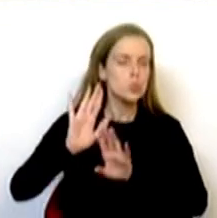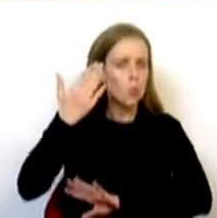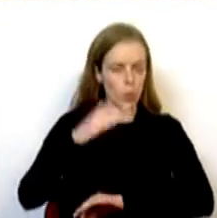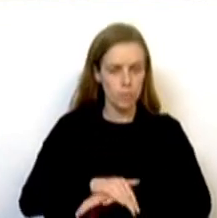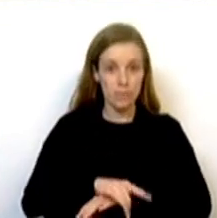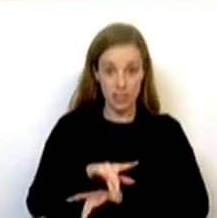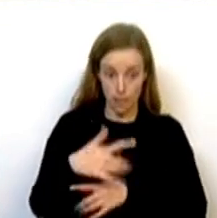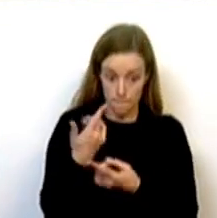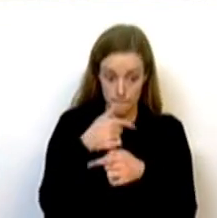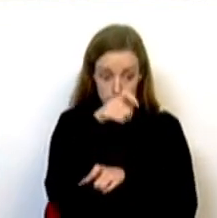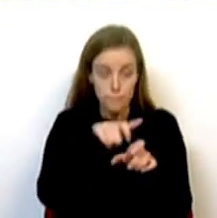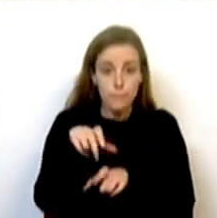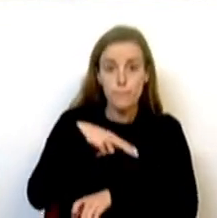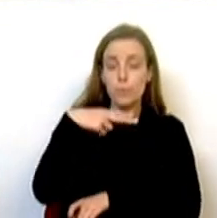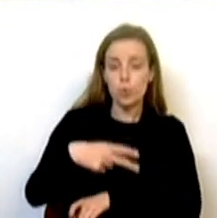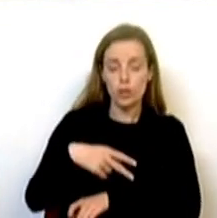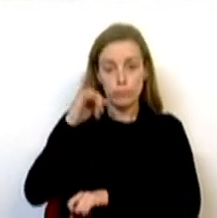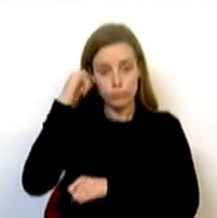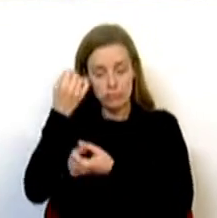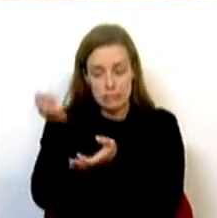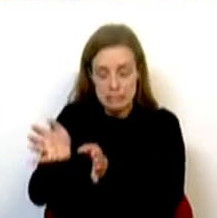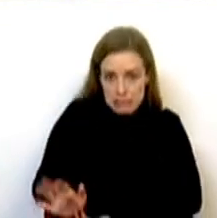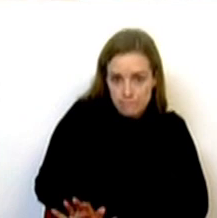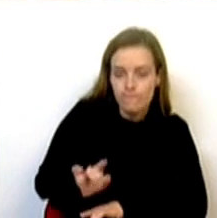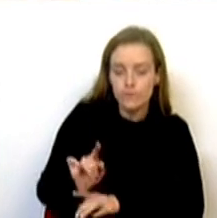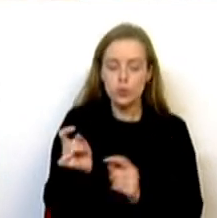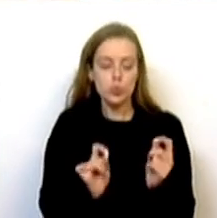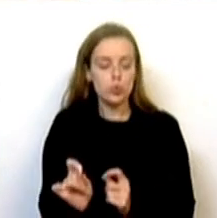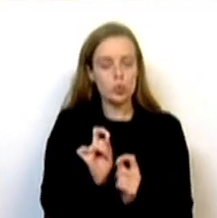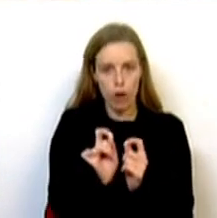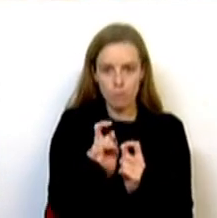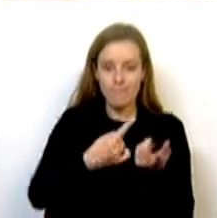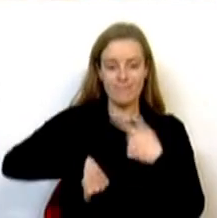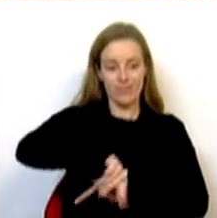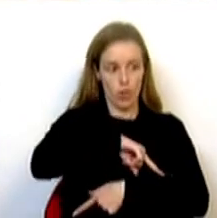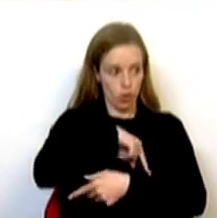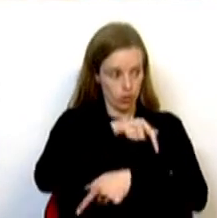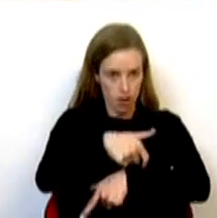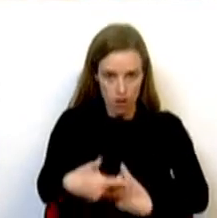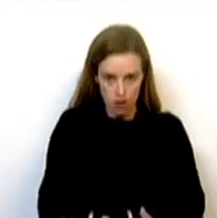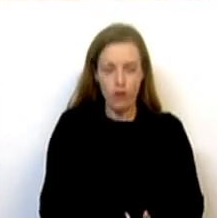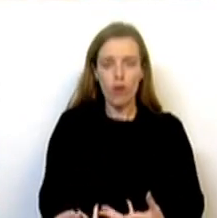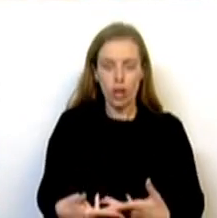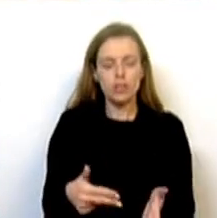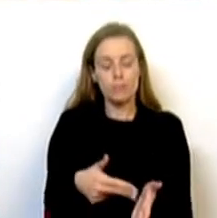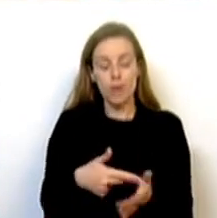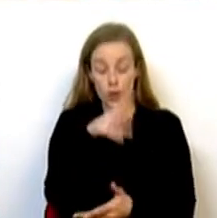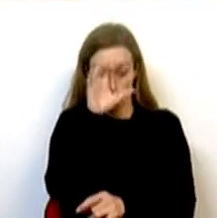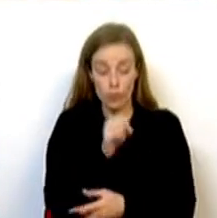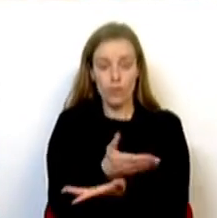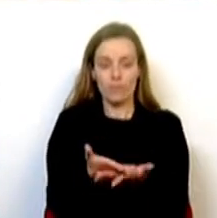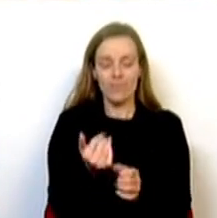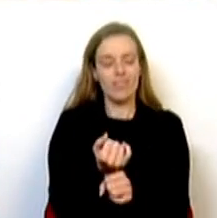sem prejuízo da discussão que estamos aqui a ter hoje, esperam de nós e da atividade política respostas para a